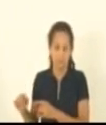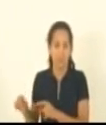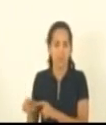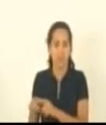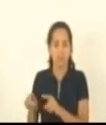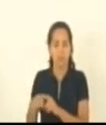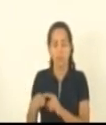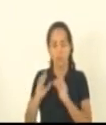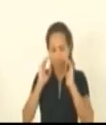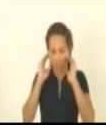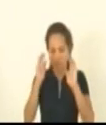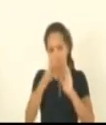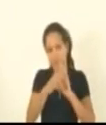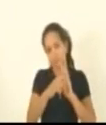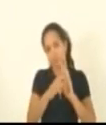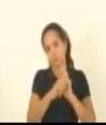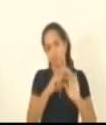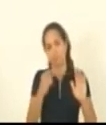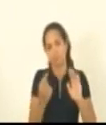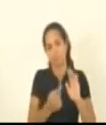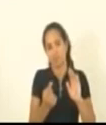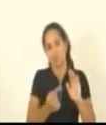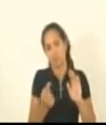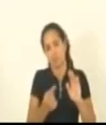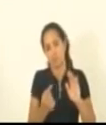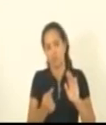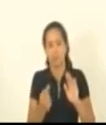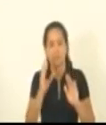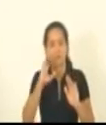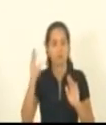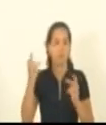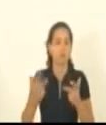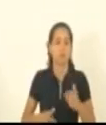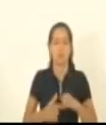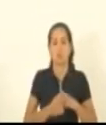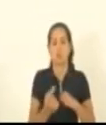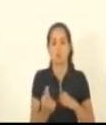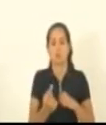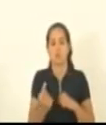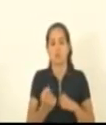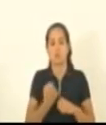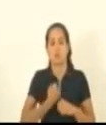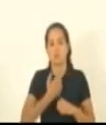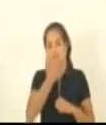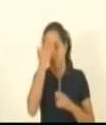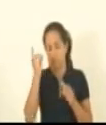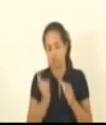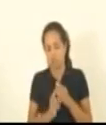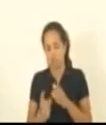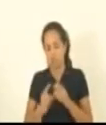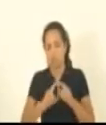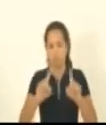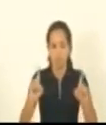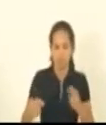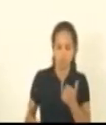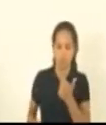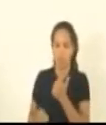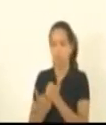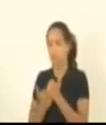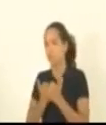parágrafo 1º do artigo 38 do regimento interno resolve artigo 1º o número de membros efetivos e suplentes das comissões